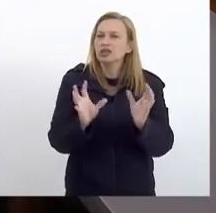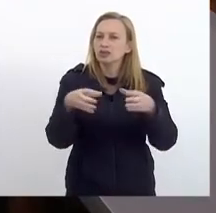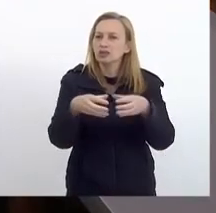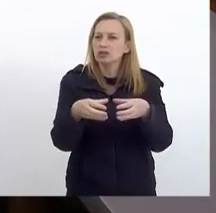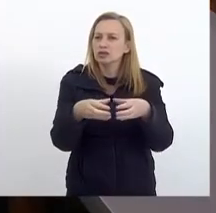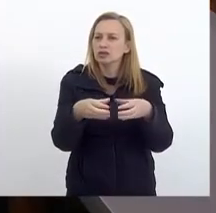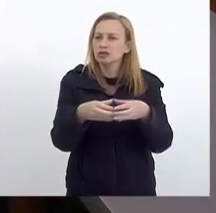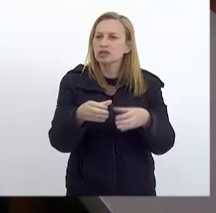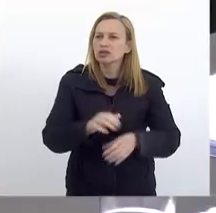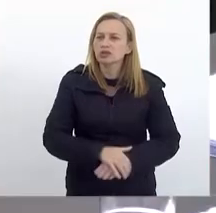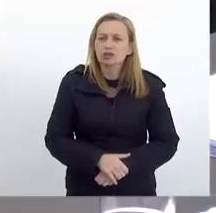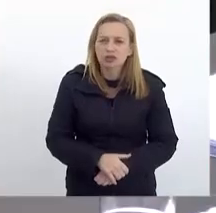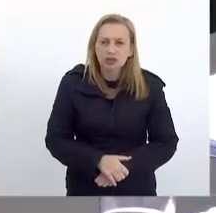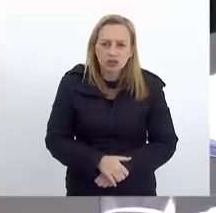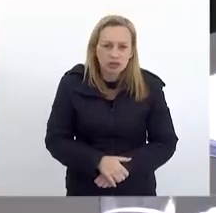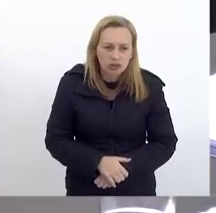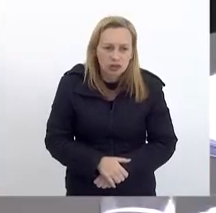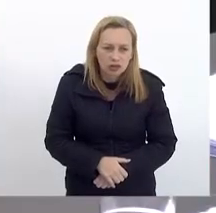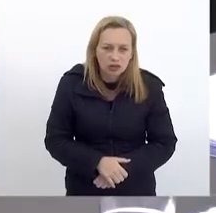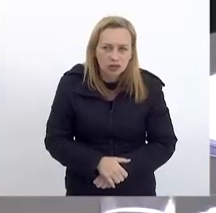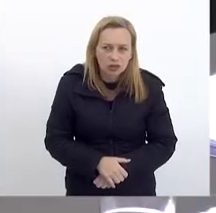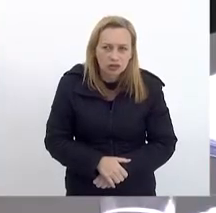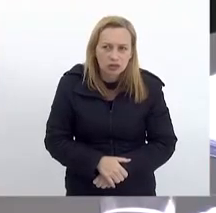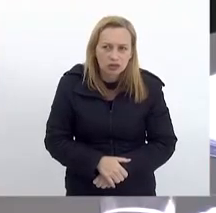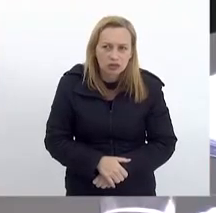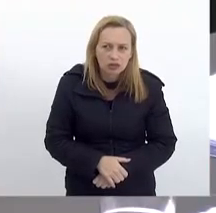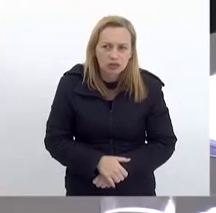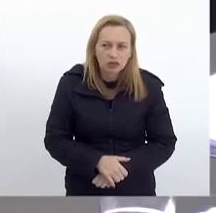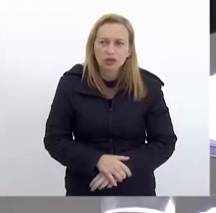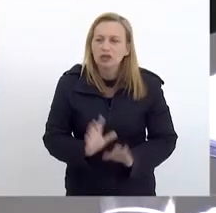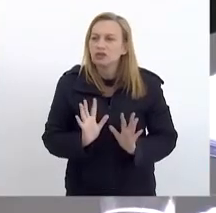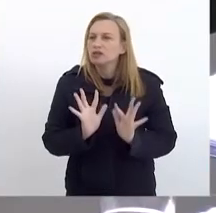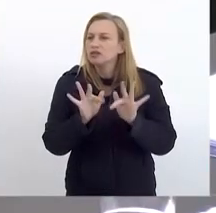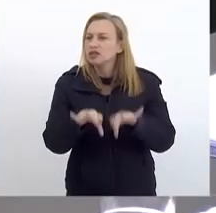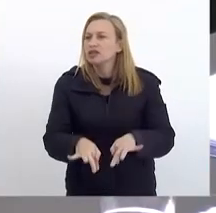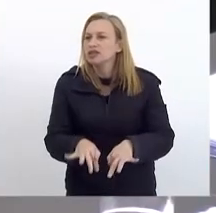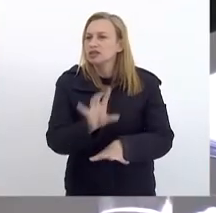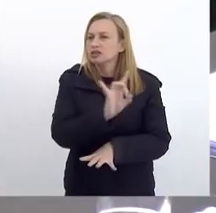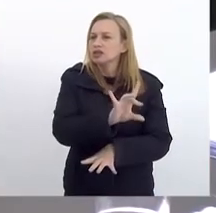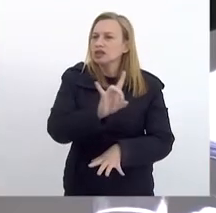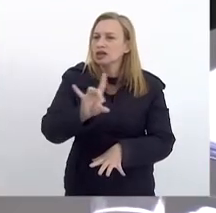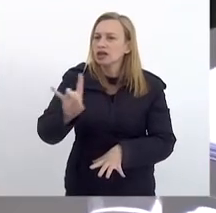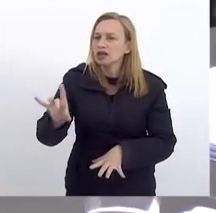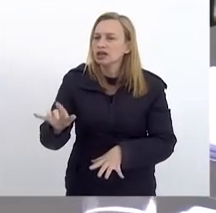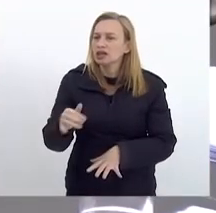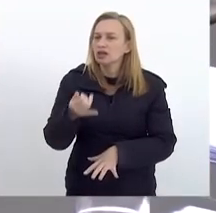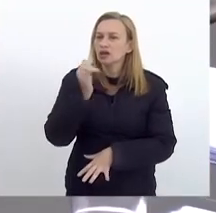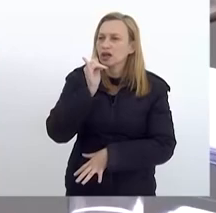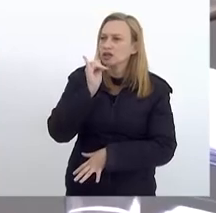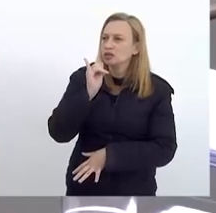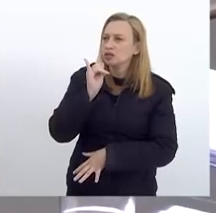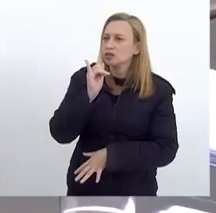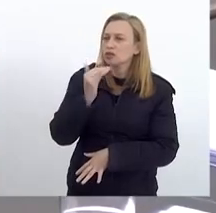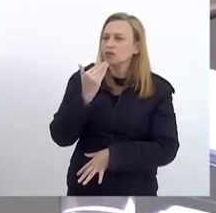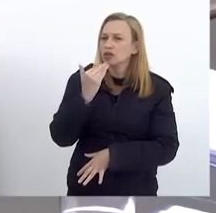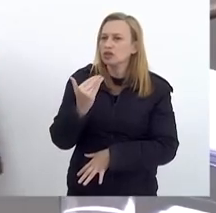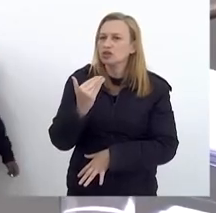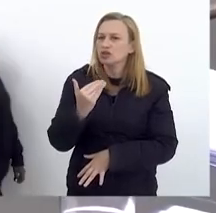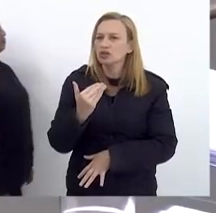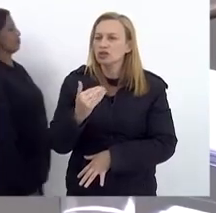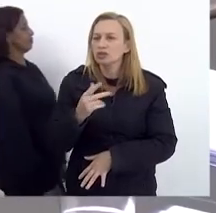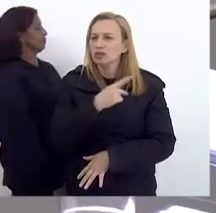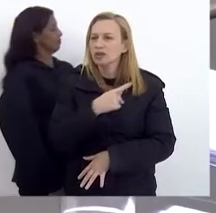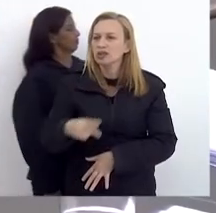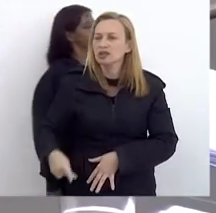e pelo que eu irei ler, apenas a conclusão de cada parecer. Como sou relator, quero passar a